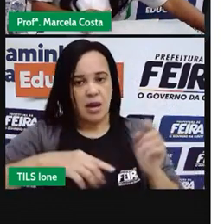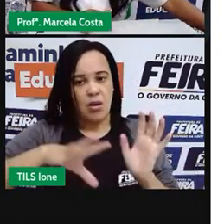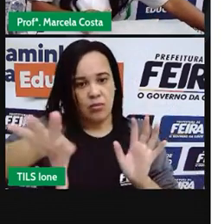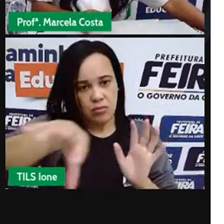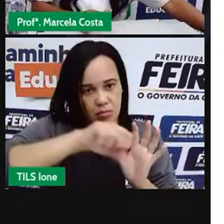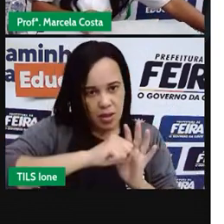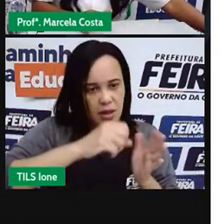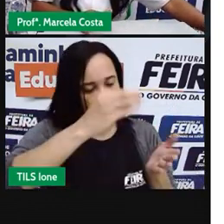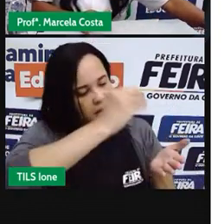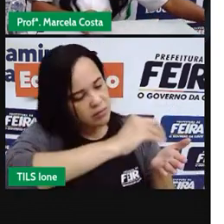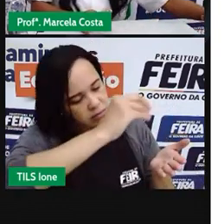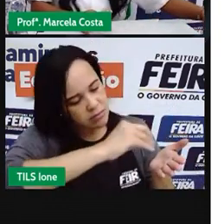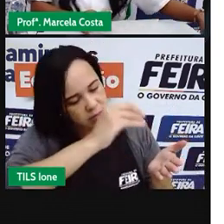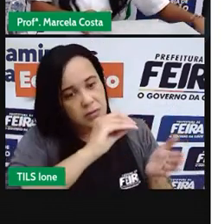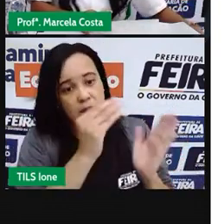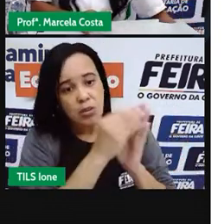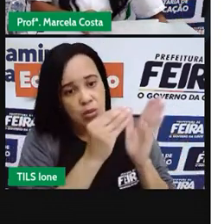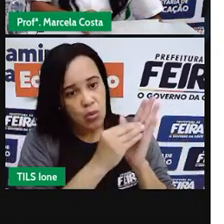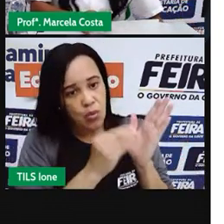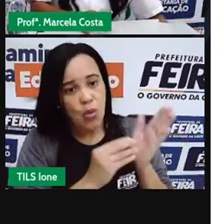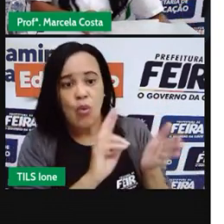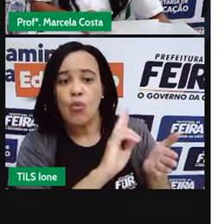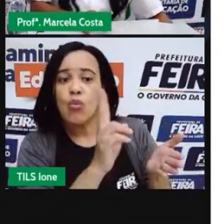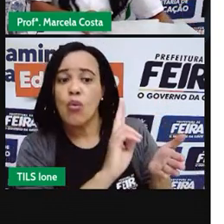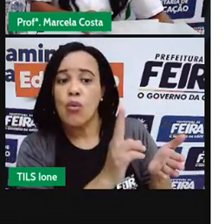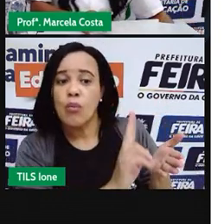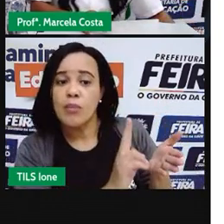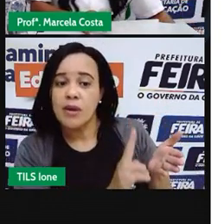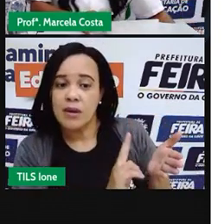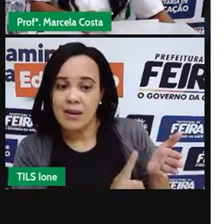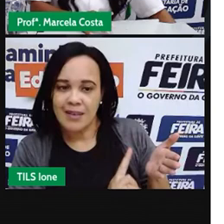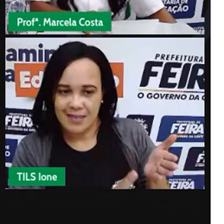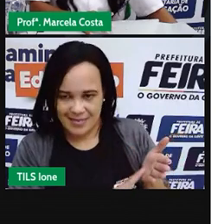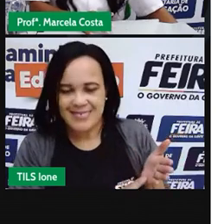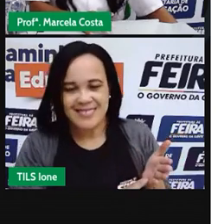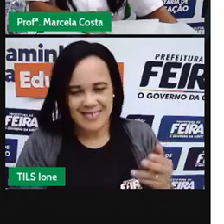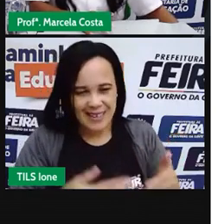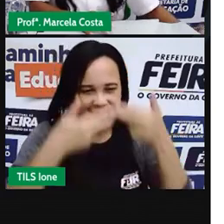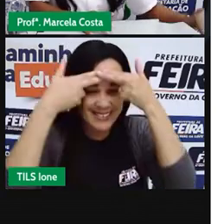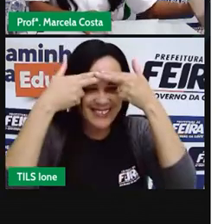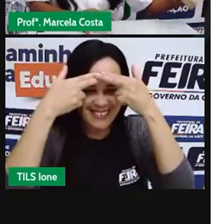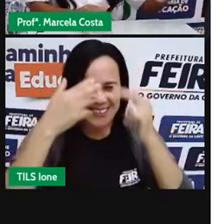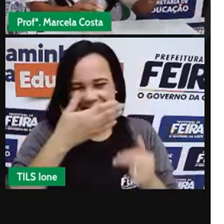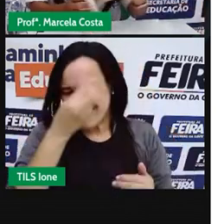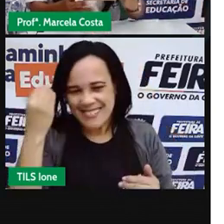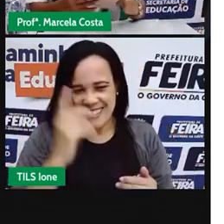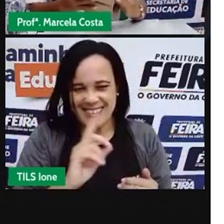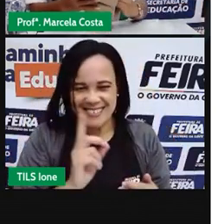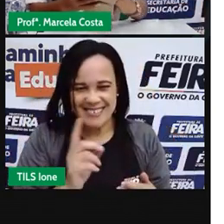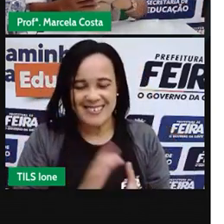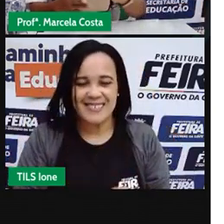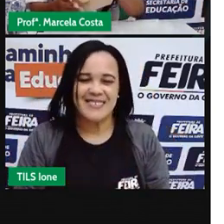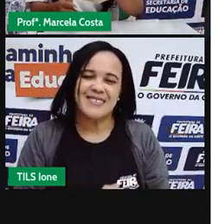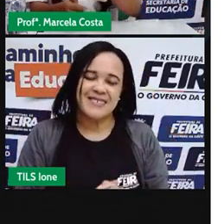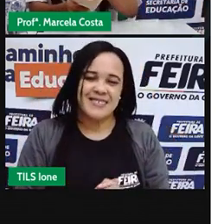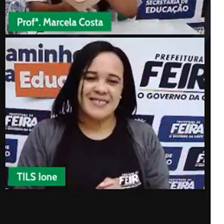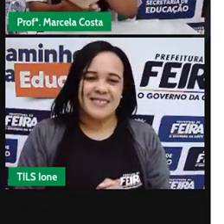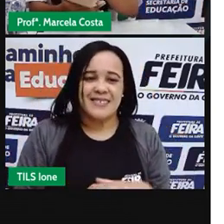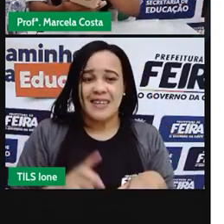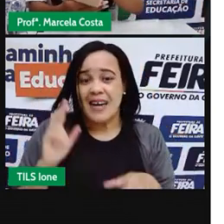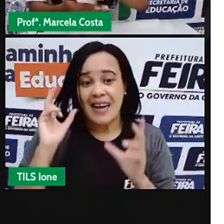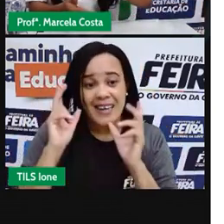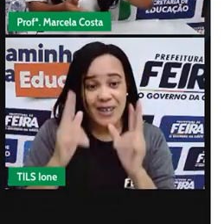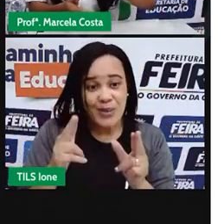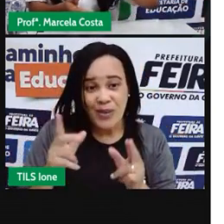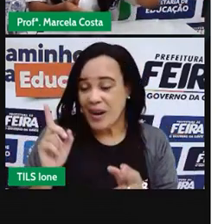vai aprender como é que você faz um fantoche de caixa de leite. Assim como esse aqui,